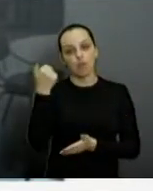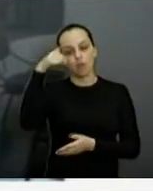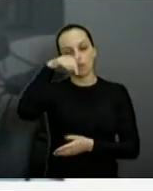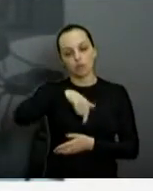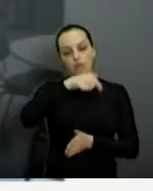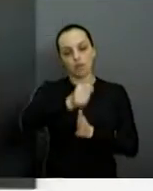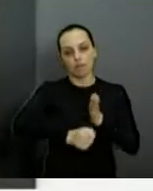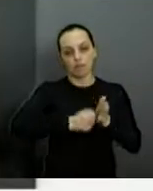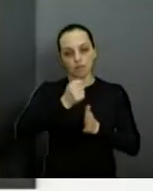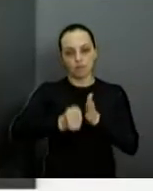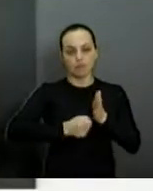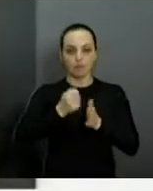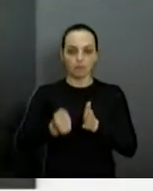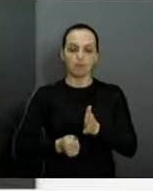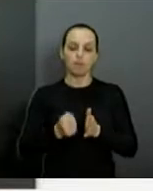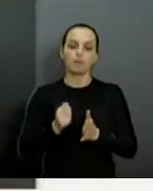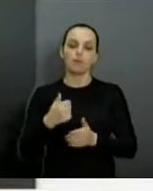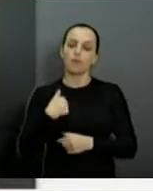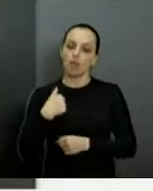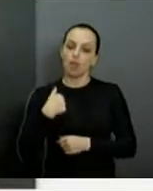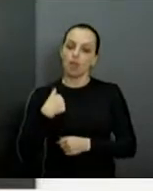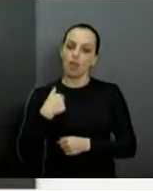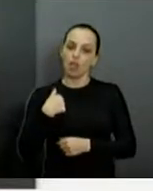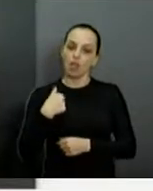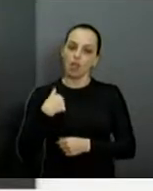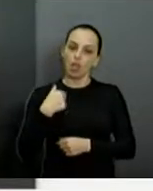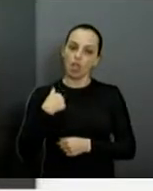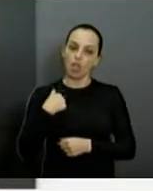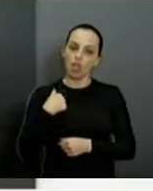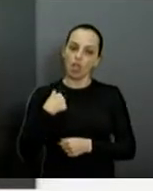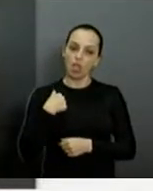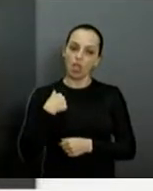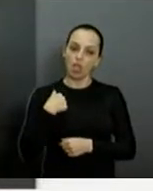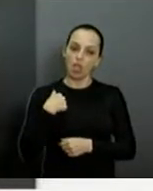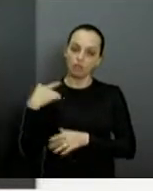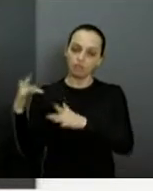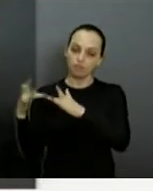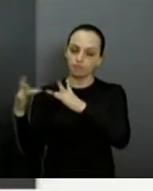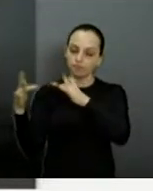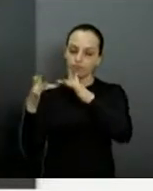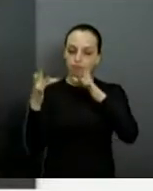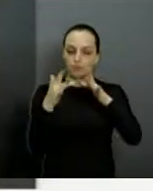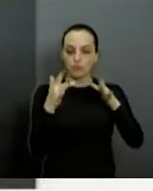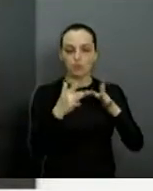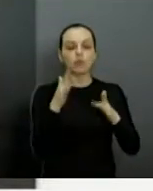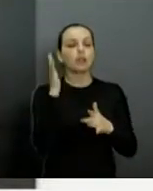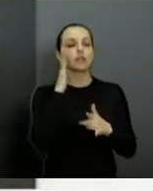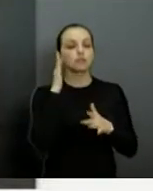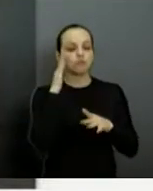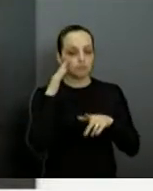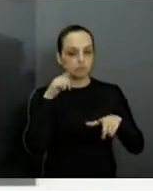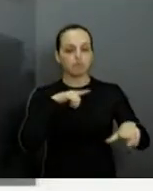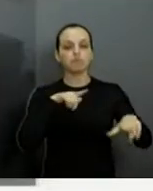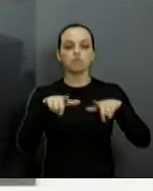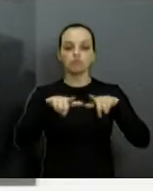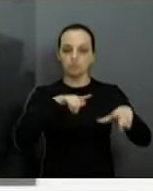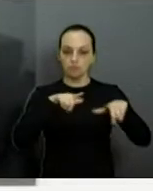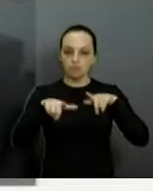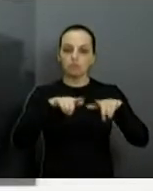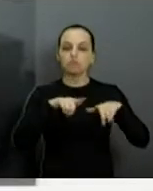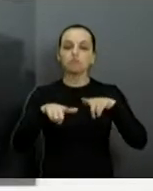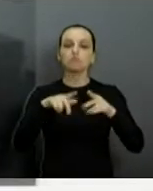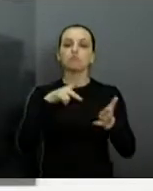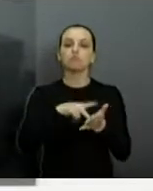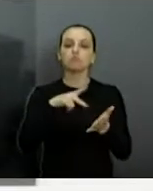Araraquara. Eu estive averiguando todo o trabalho que eles realizaram, um trabalho